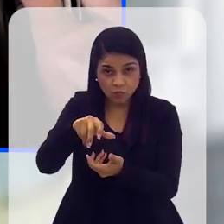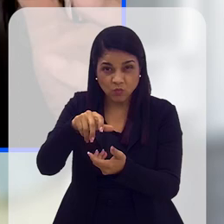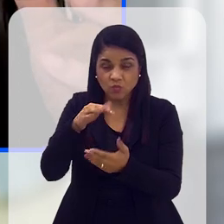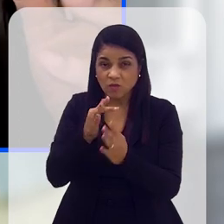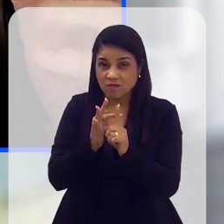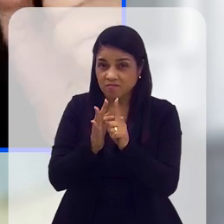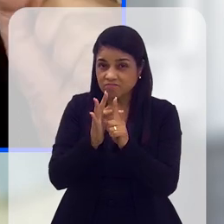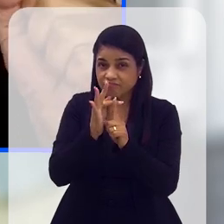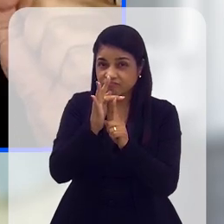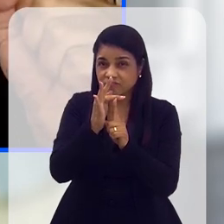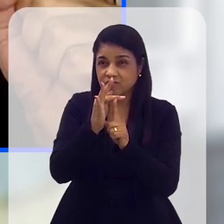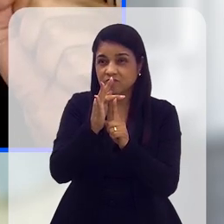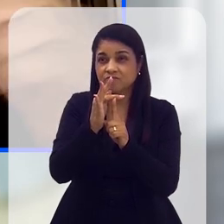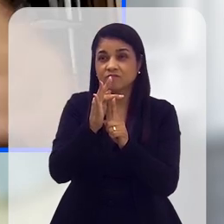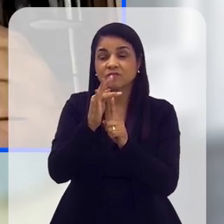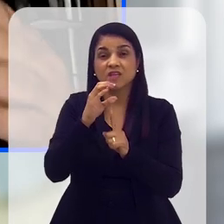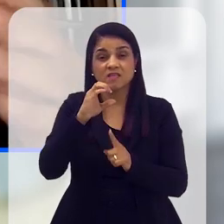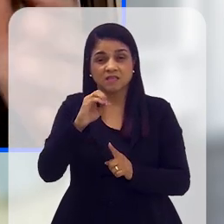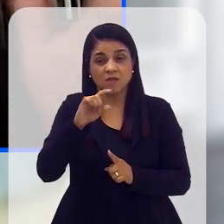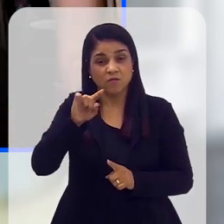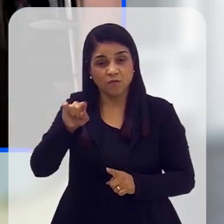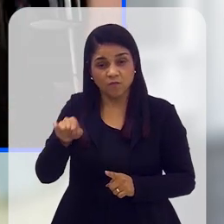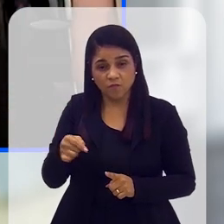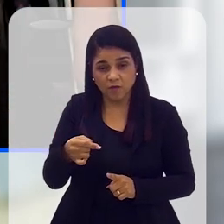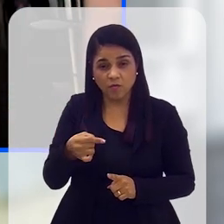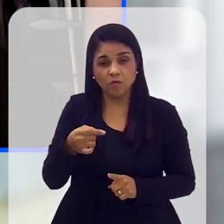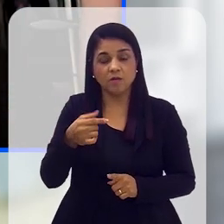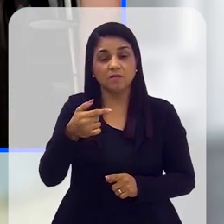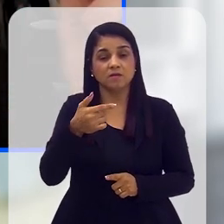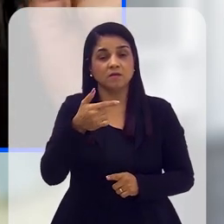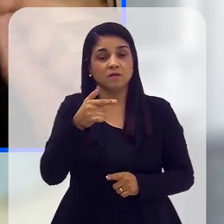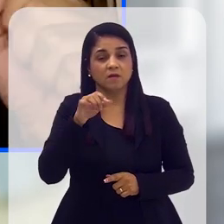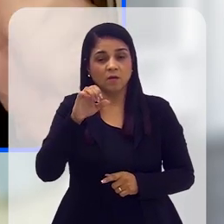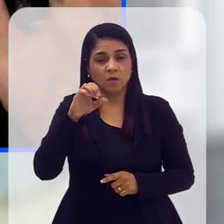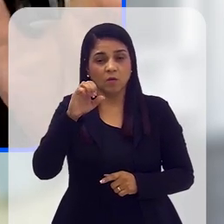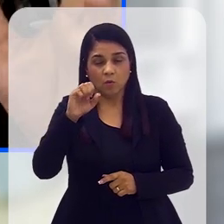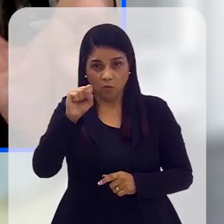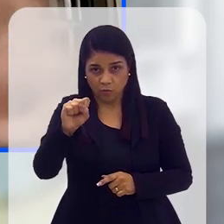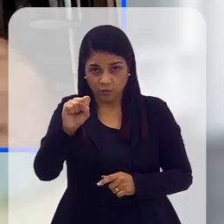aqueceu 0,18 graus Celsius por década.